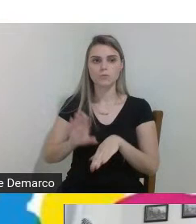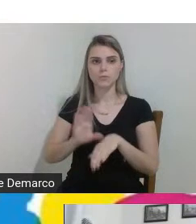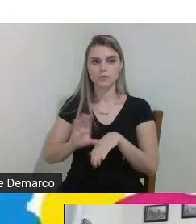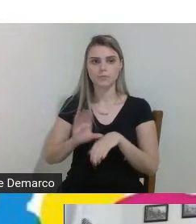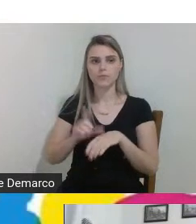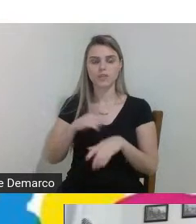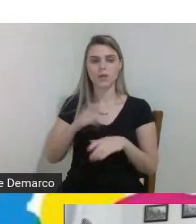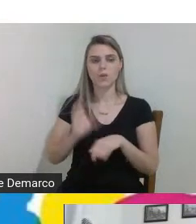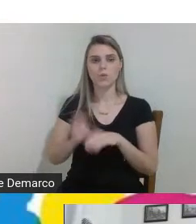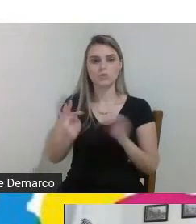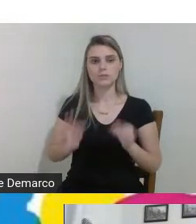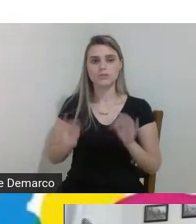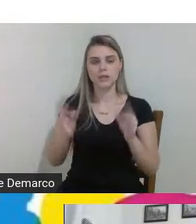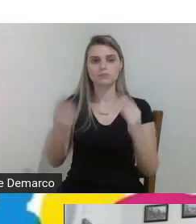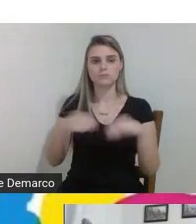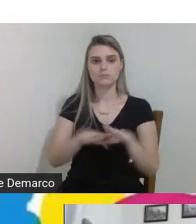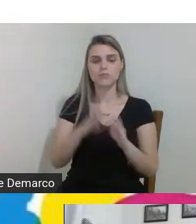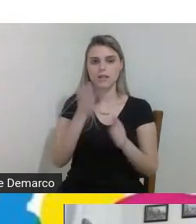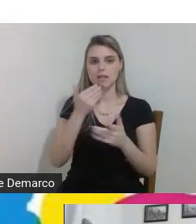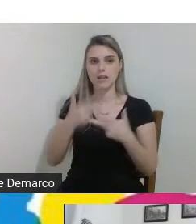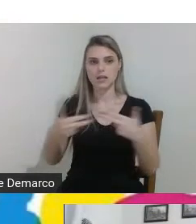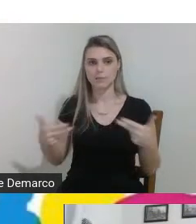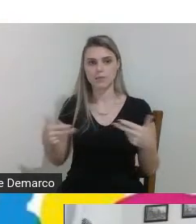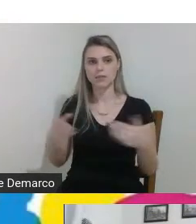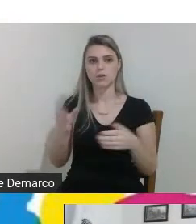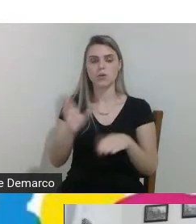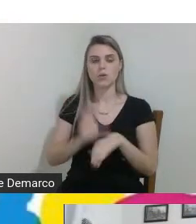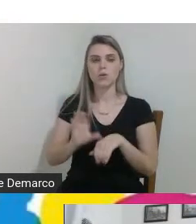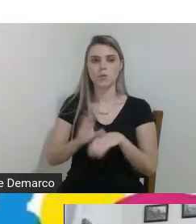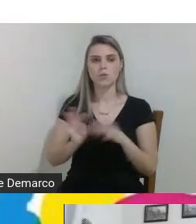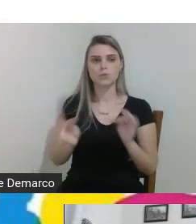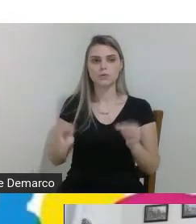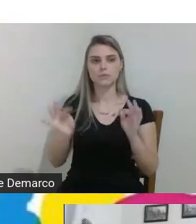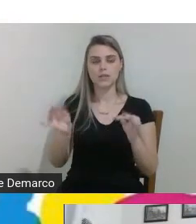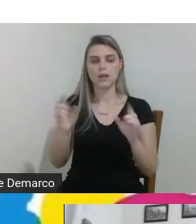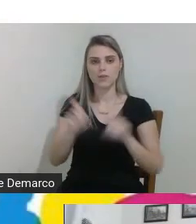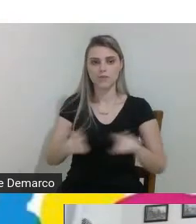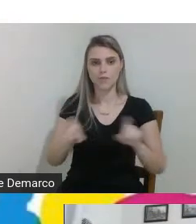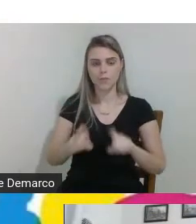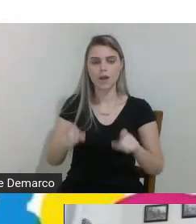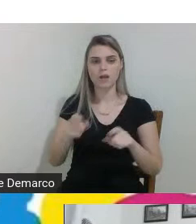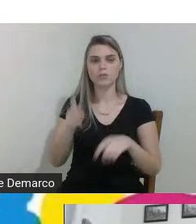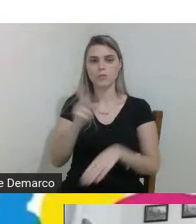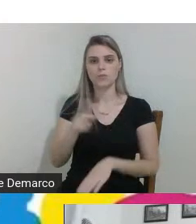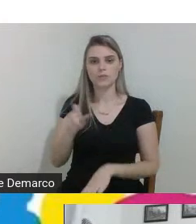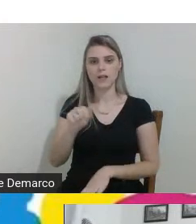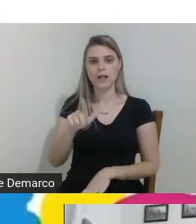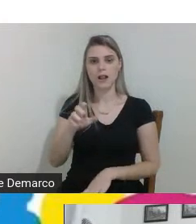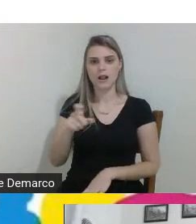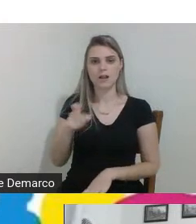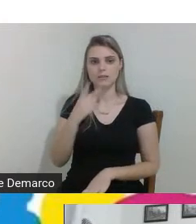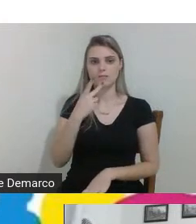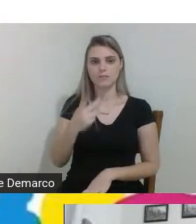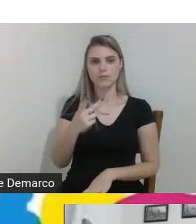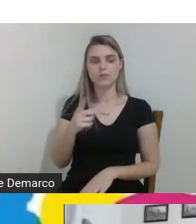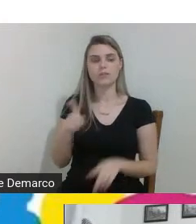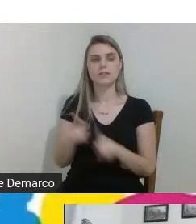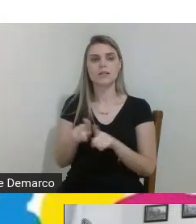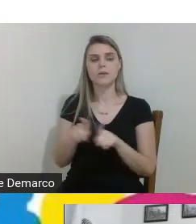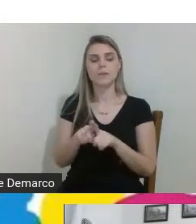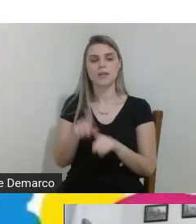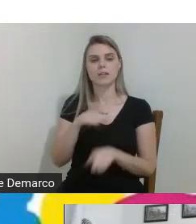técnico integrado em alimentos curso técnico integrado em informática como o professor Alex comentou temos as